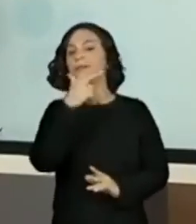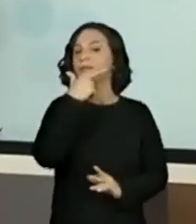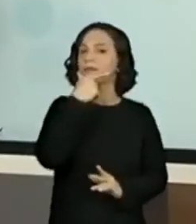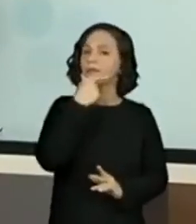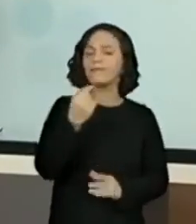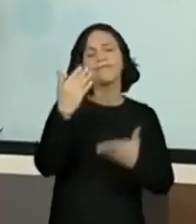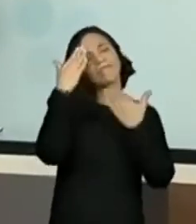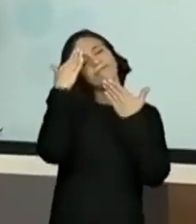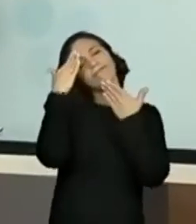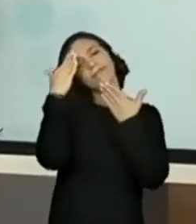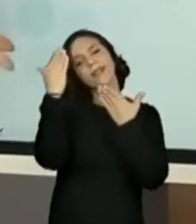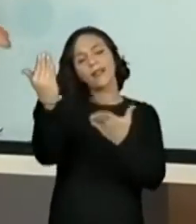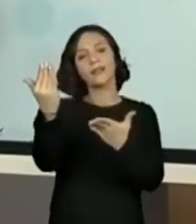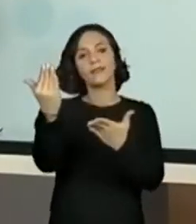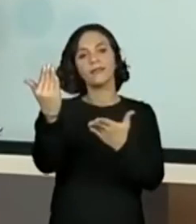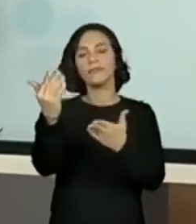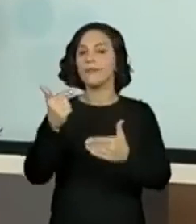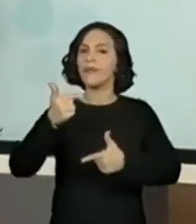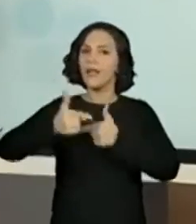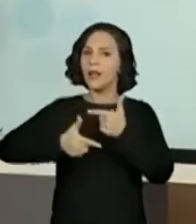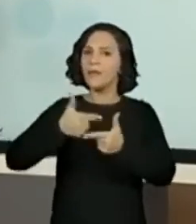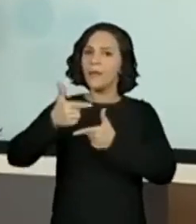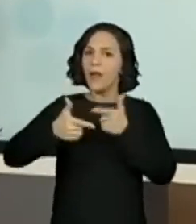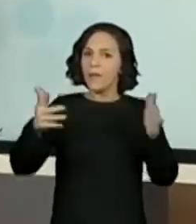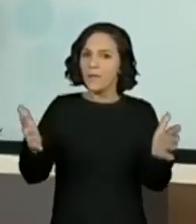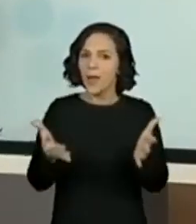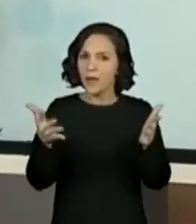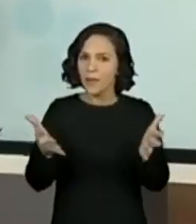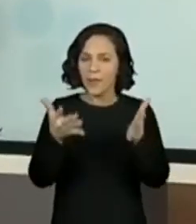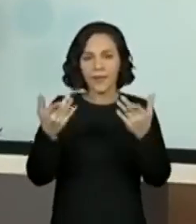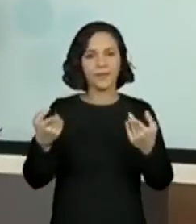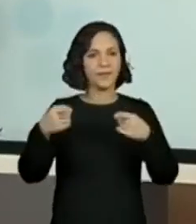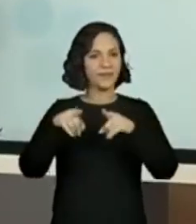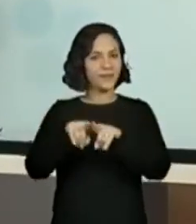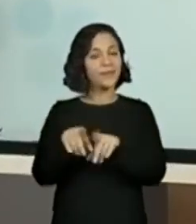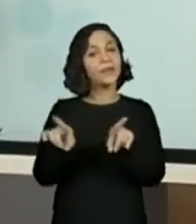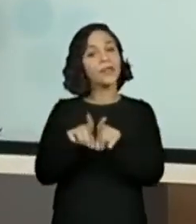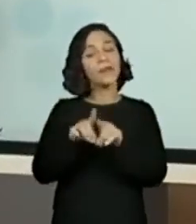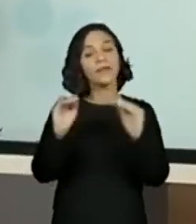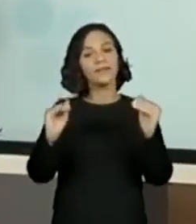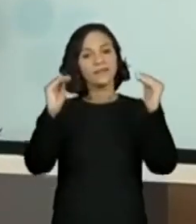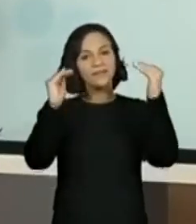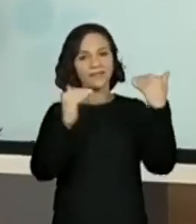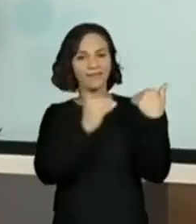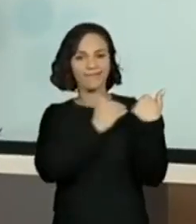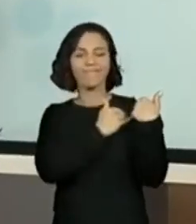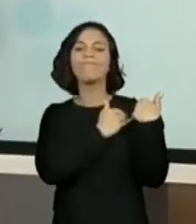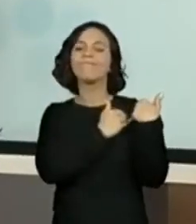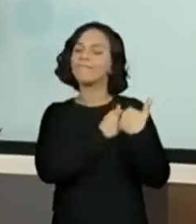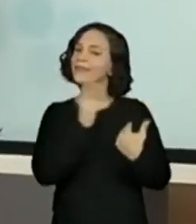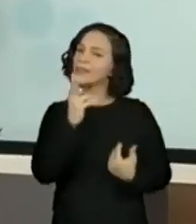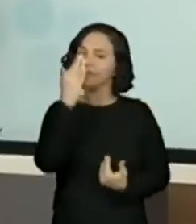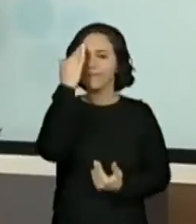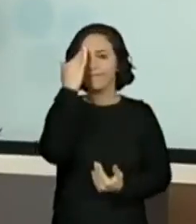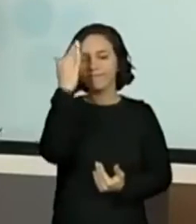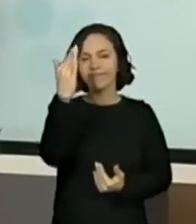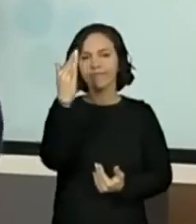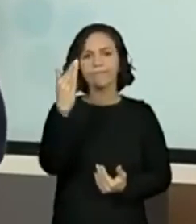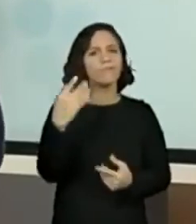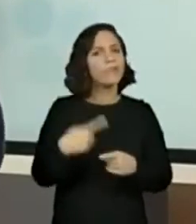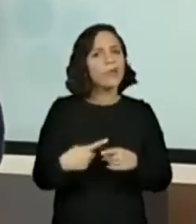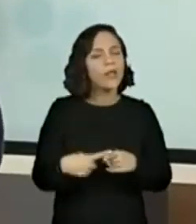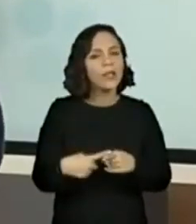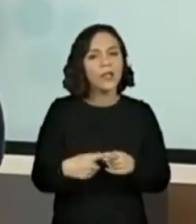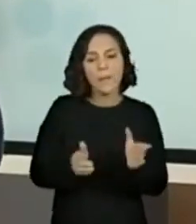muito obrigada pelo trabalho que vocês estão fazendo aí com a gente e os responsáveis que eu tenho sempre que agradecer que também fazem